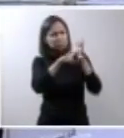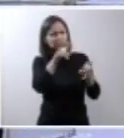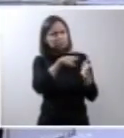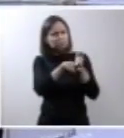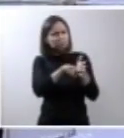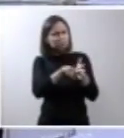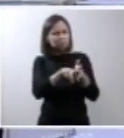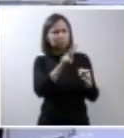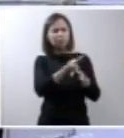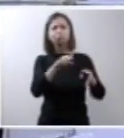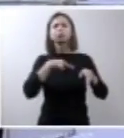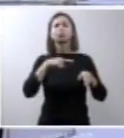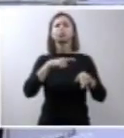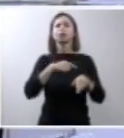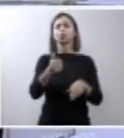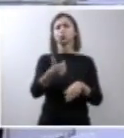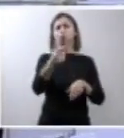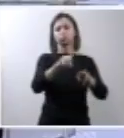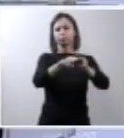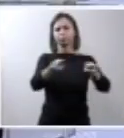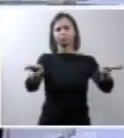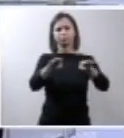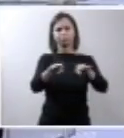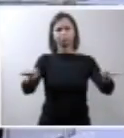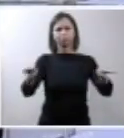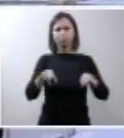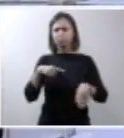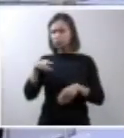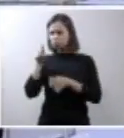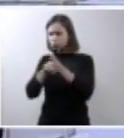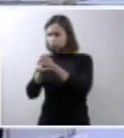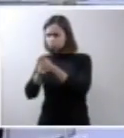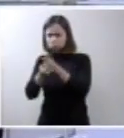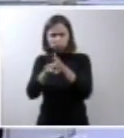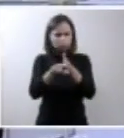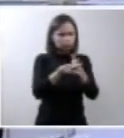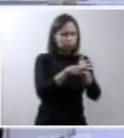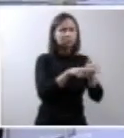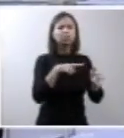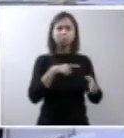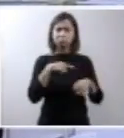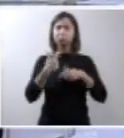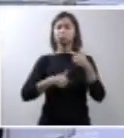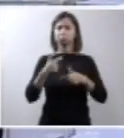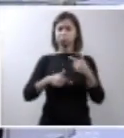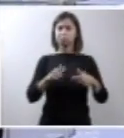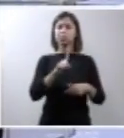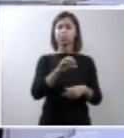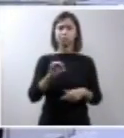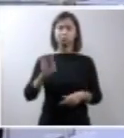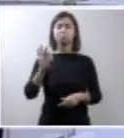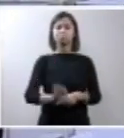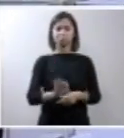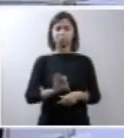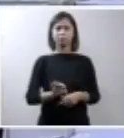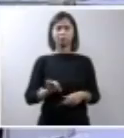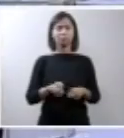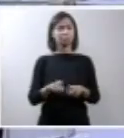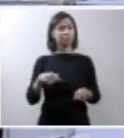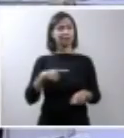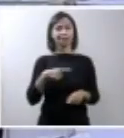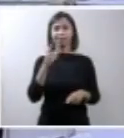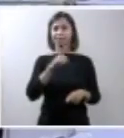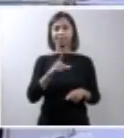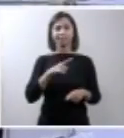inclusive a respiração espontânea em 100% desses pacientes e vale dizer que eles não foram mantidos